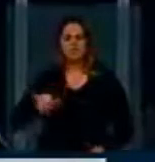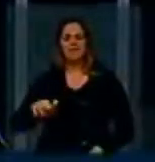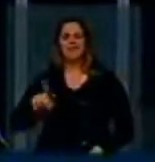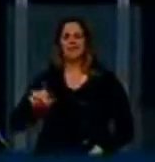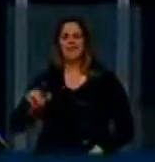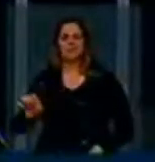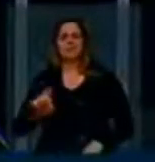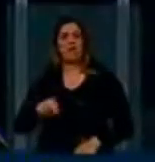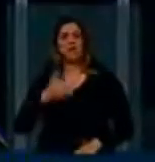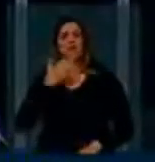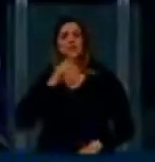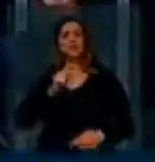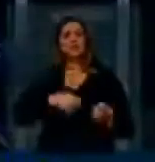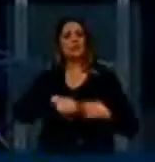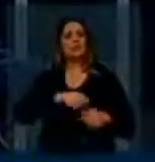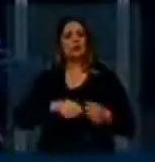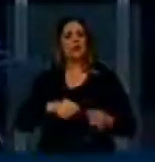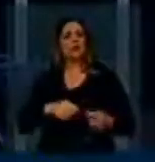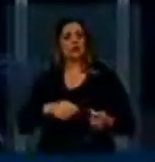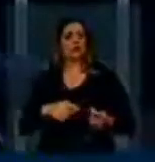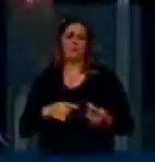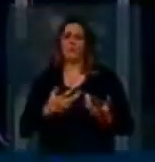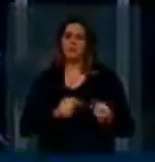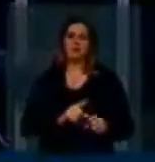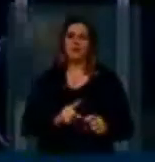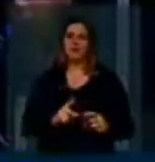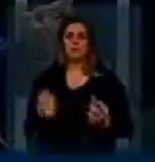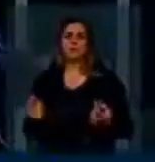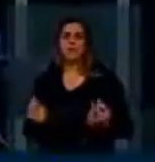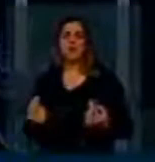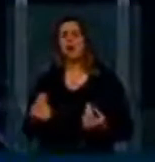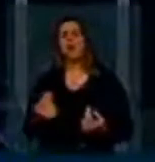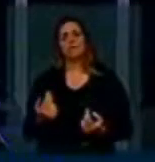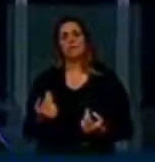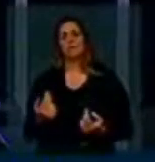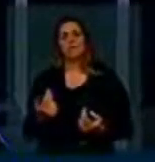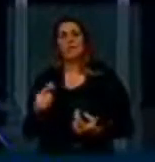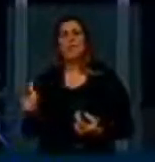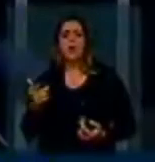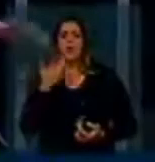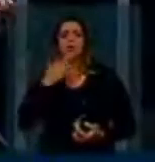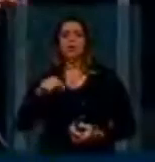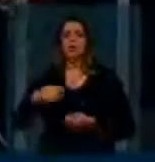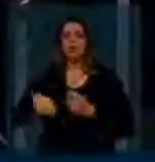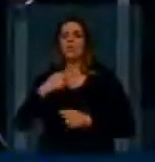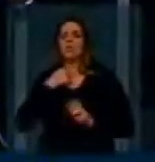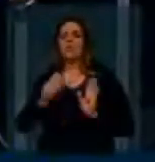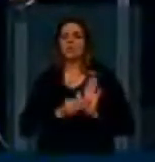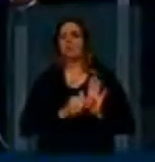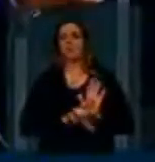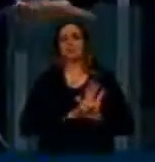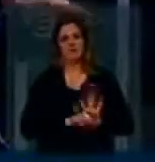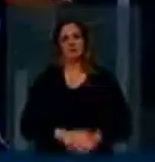não vou querer trazer para o Marco Civil outras questões que envolveriam modelos de negócio. E com isso, ficamos num patamar que é manter o Marco Civil